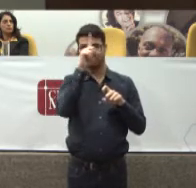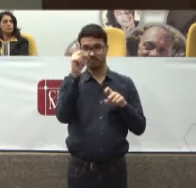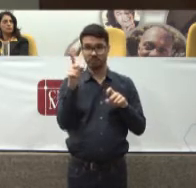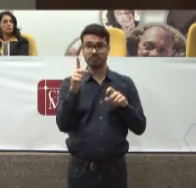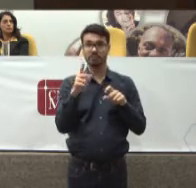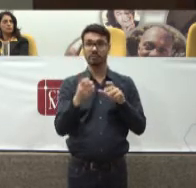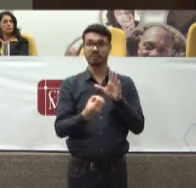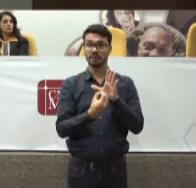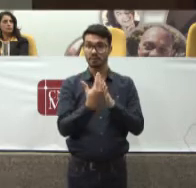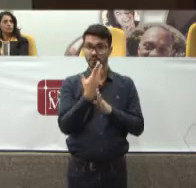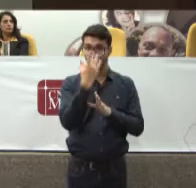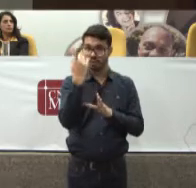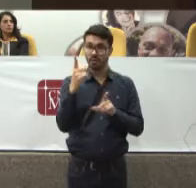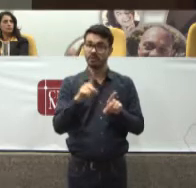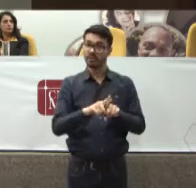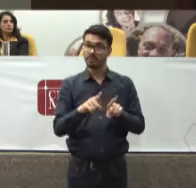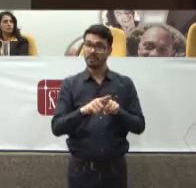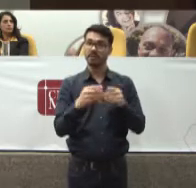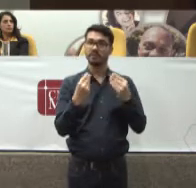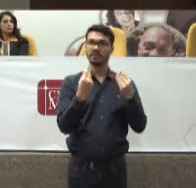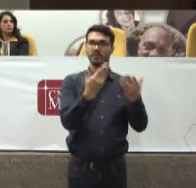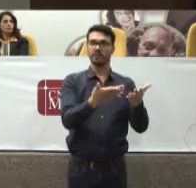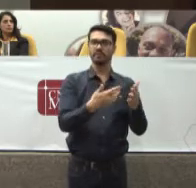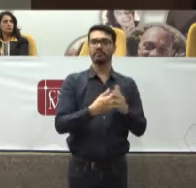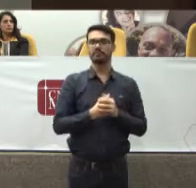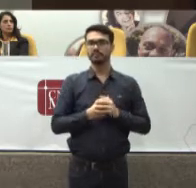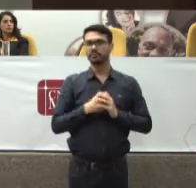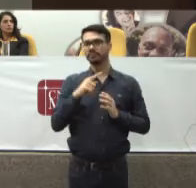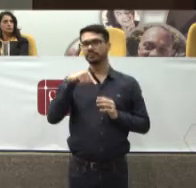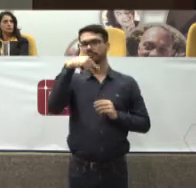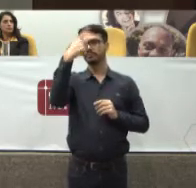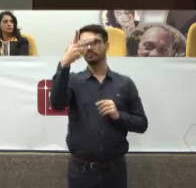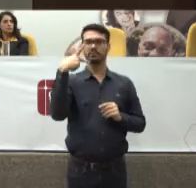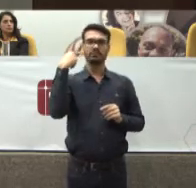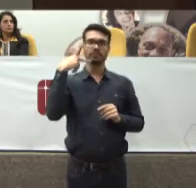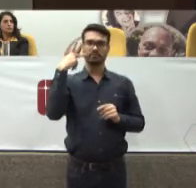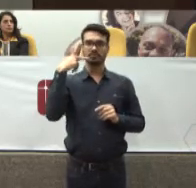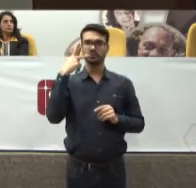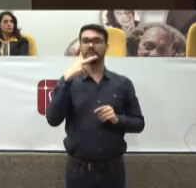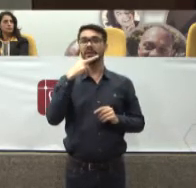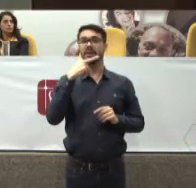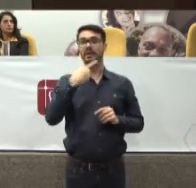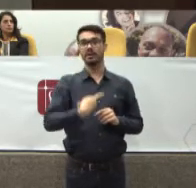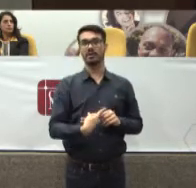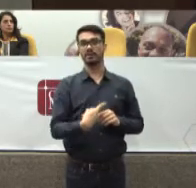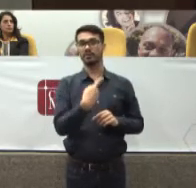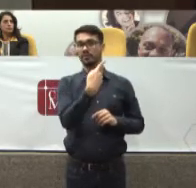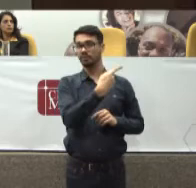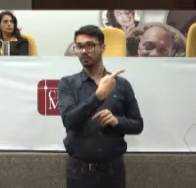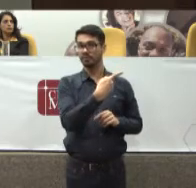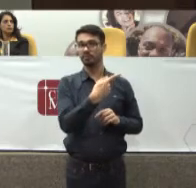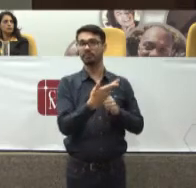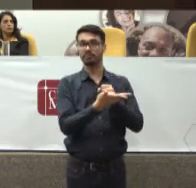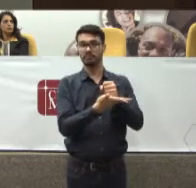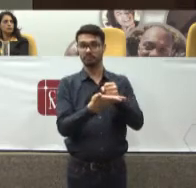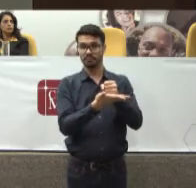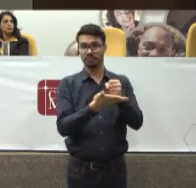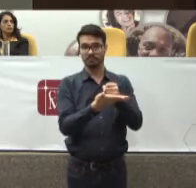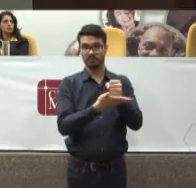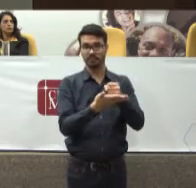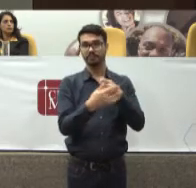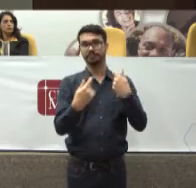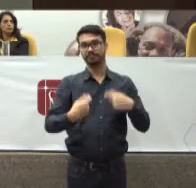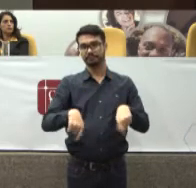Posteriormente A política pública Em saúde Reconheceu Que esta ferramenta Deveria